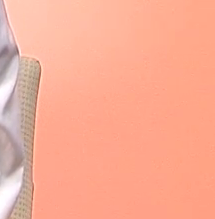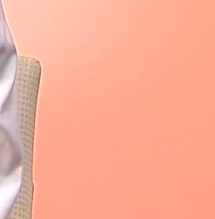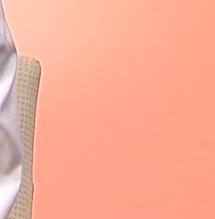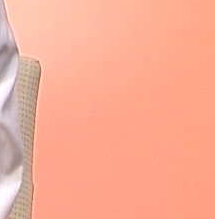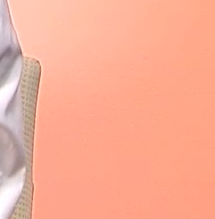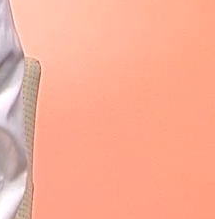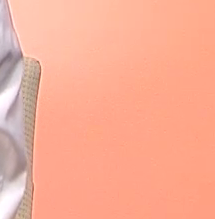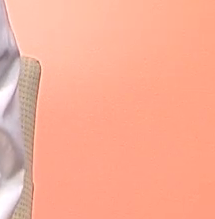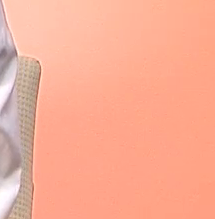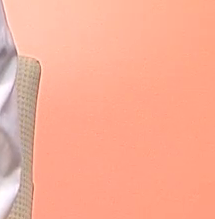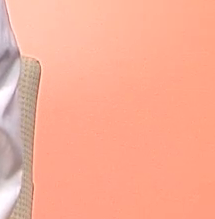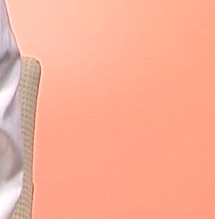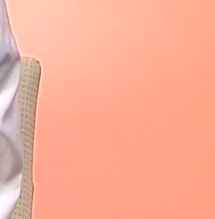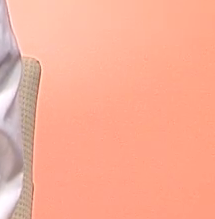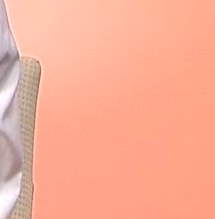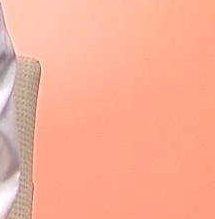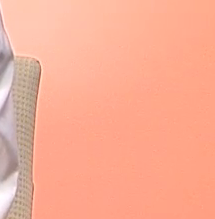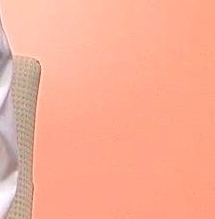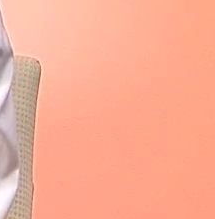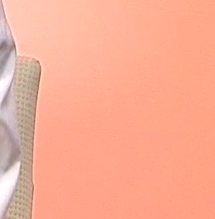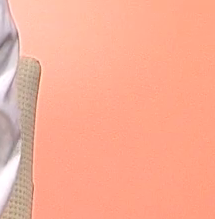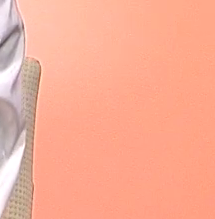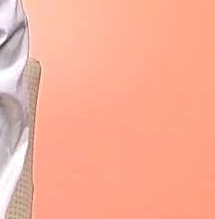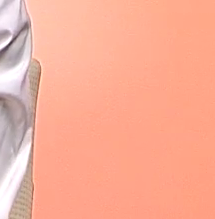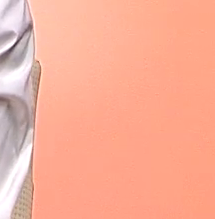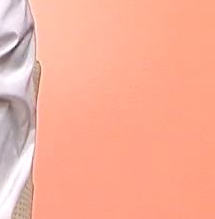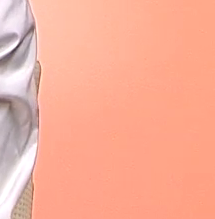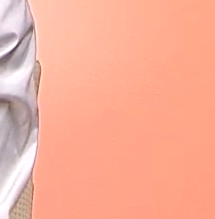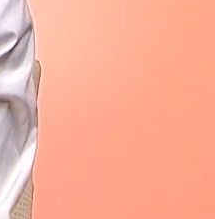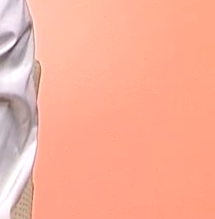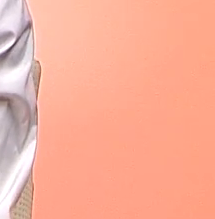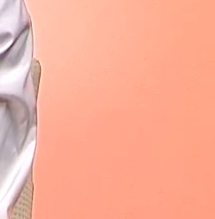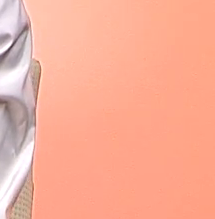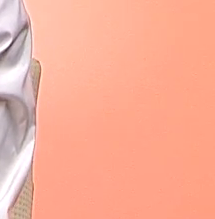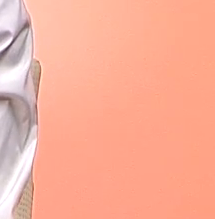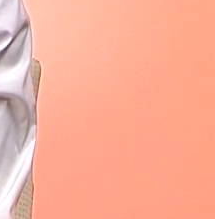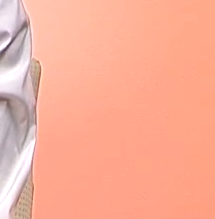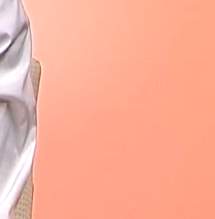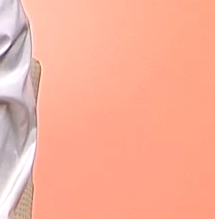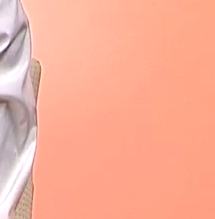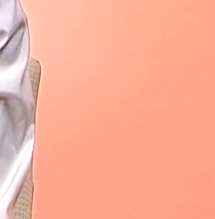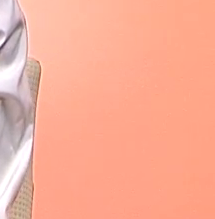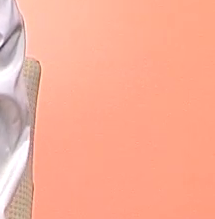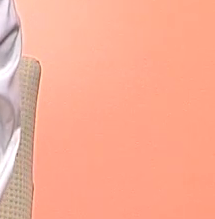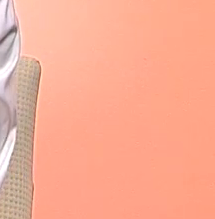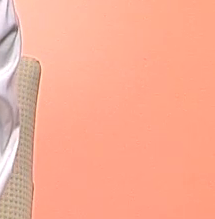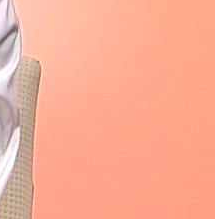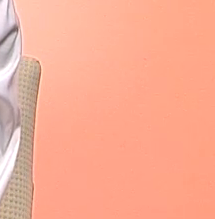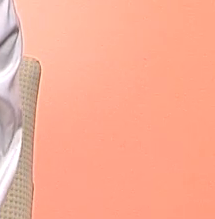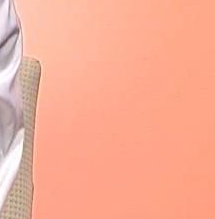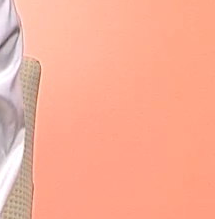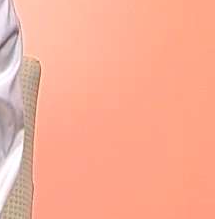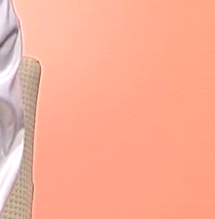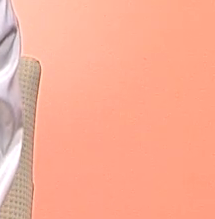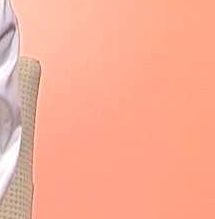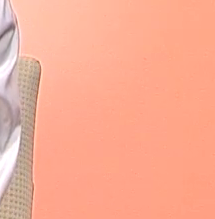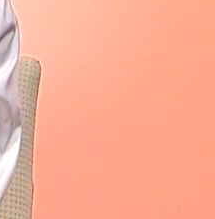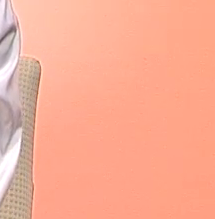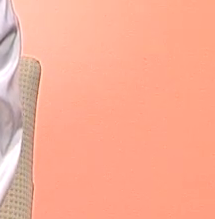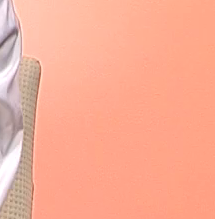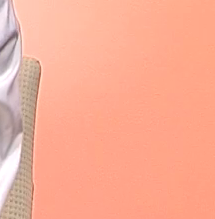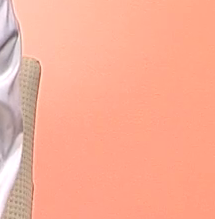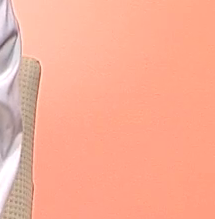acabou. Eu agradeço a presença dos dois. E as dúvidas que ficaram pendentes podem ser esclarecidas pelo